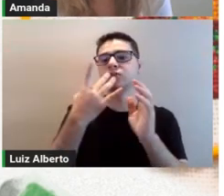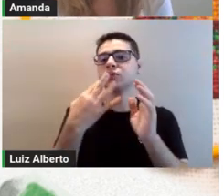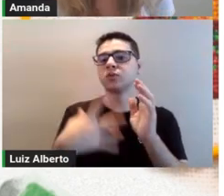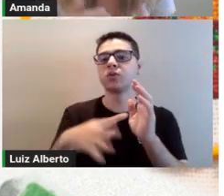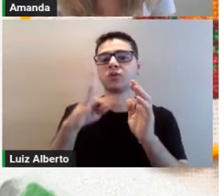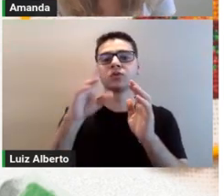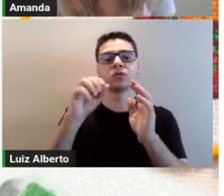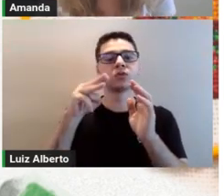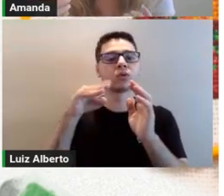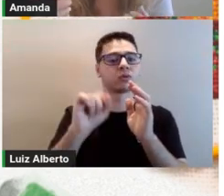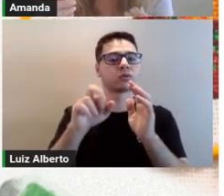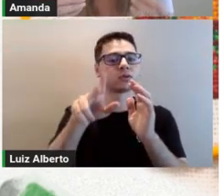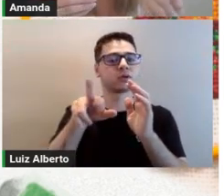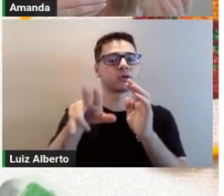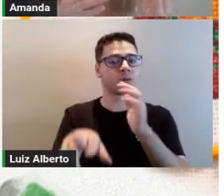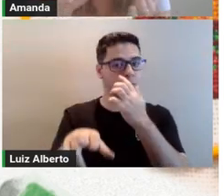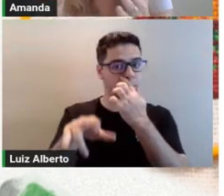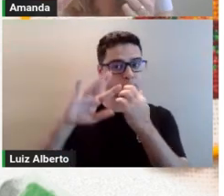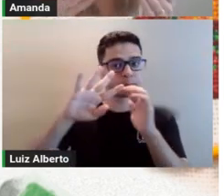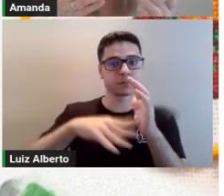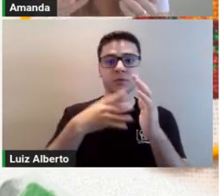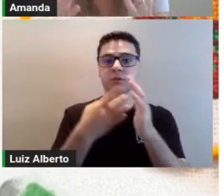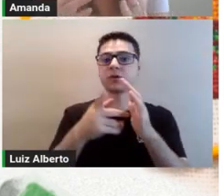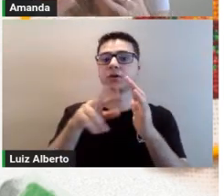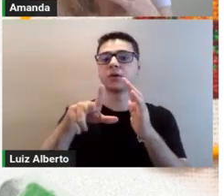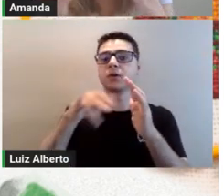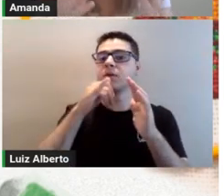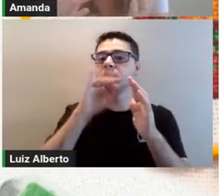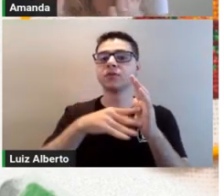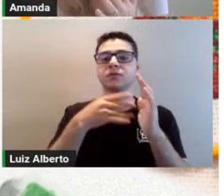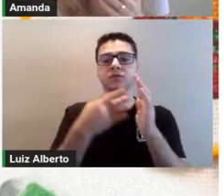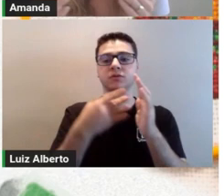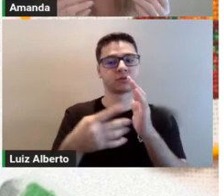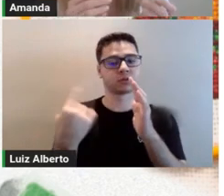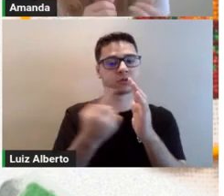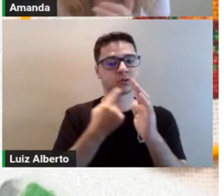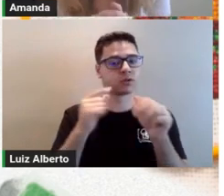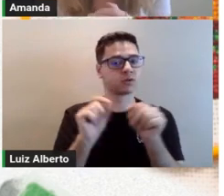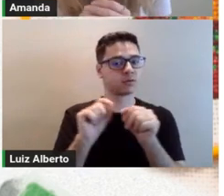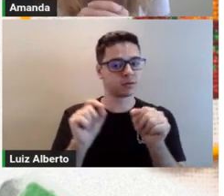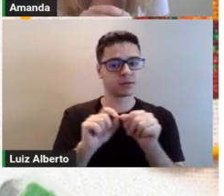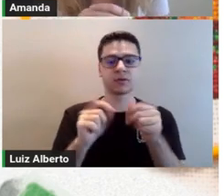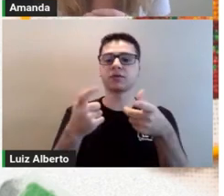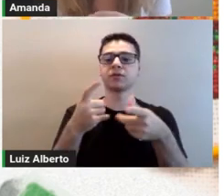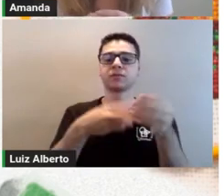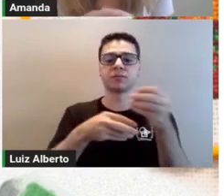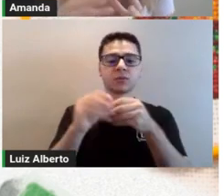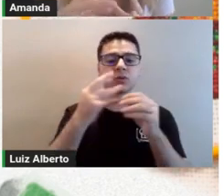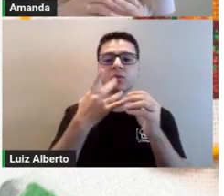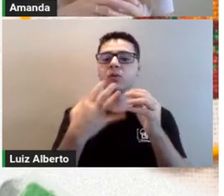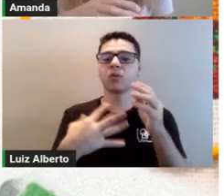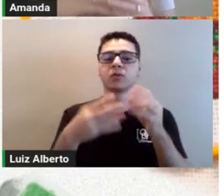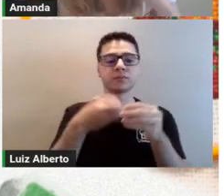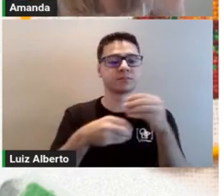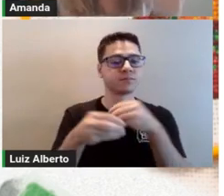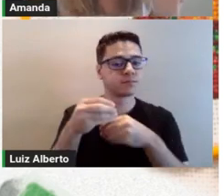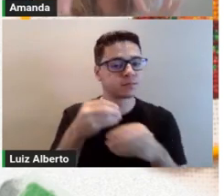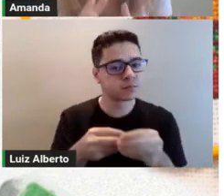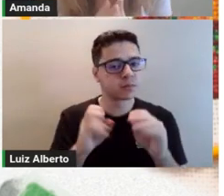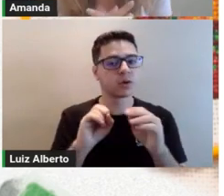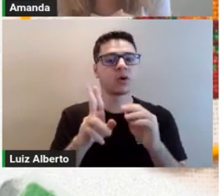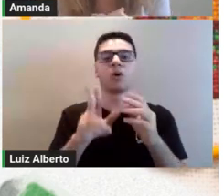pintura. Então, como nas tintas a gente faria uma mescla de cores, ou a gente gostaria de colocar um